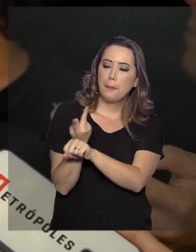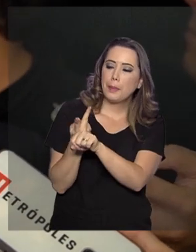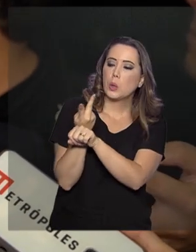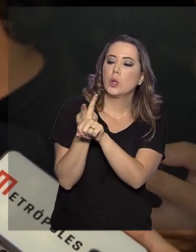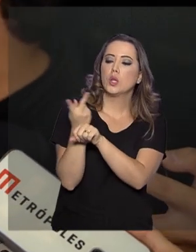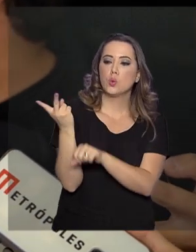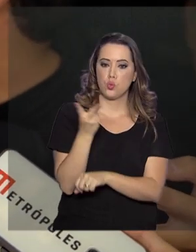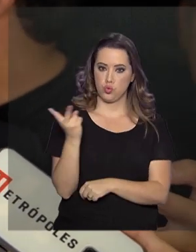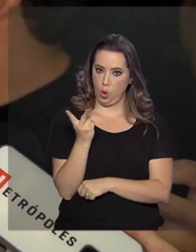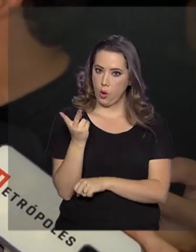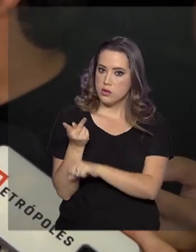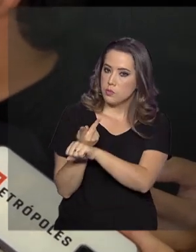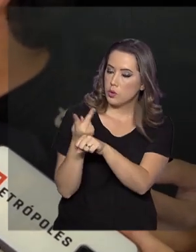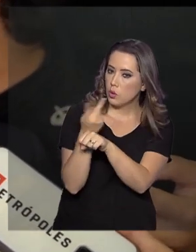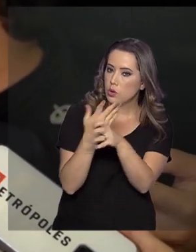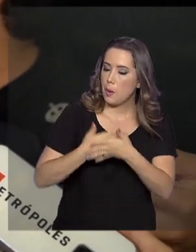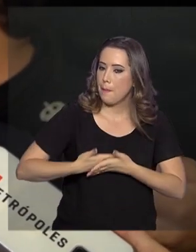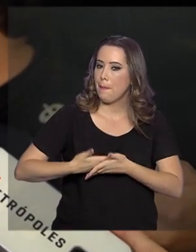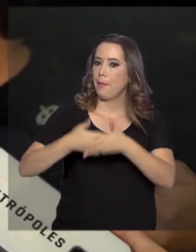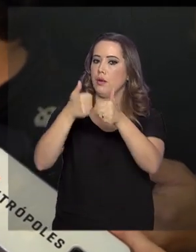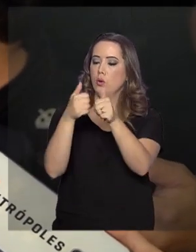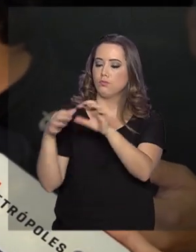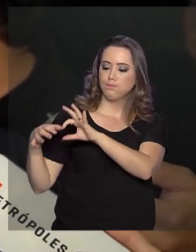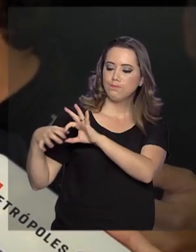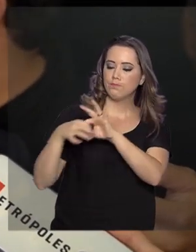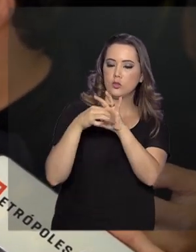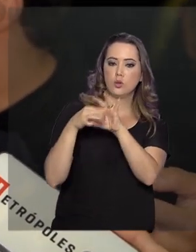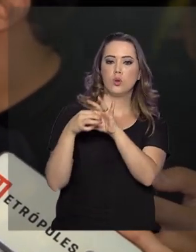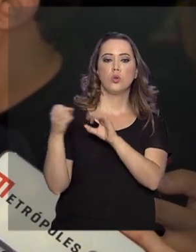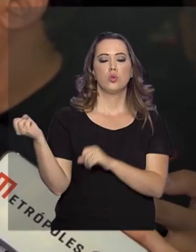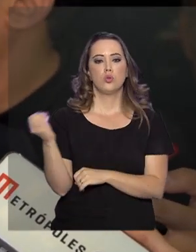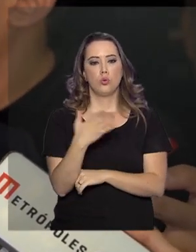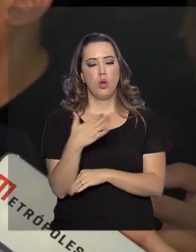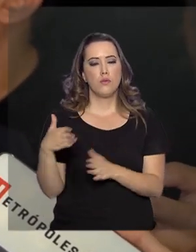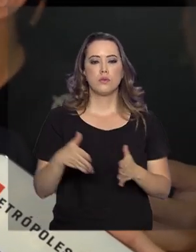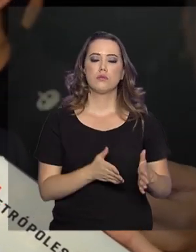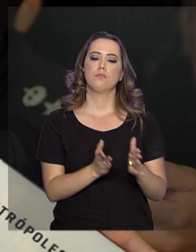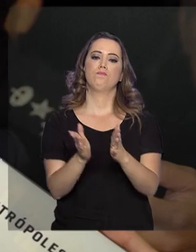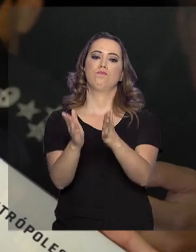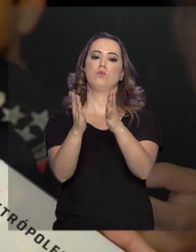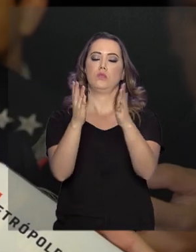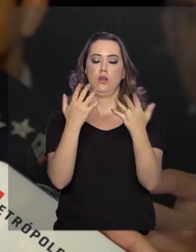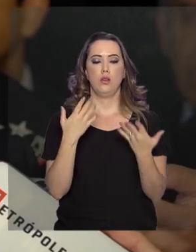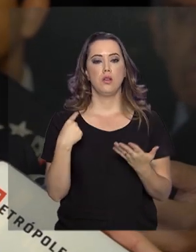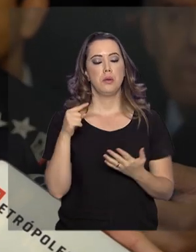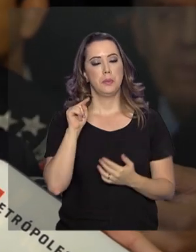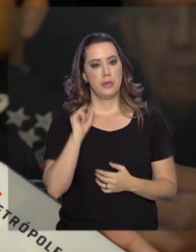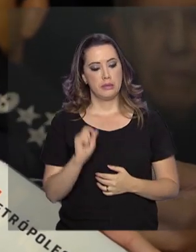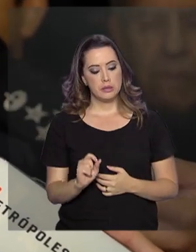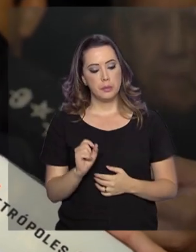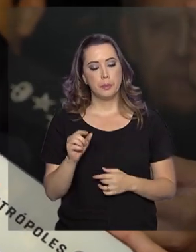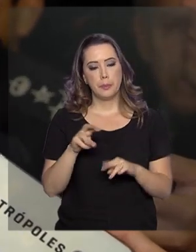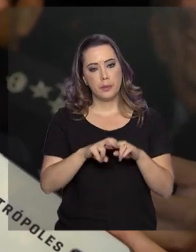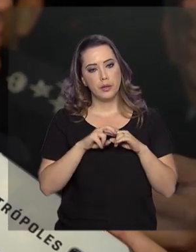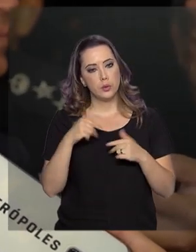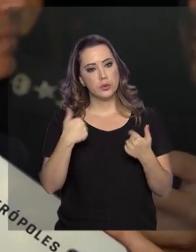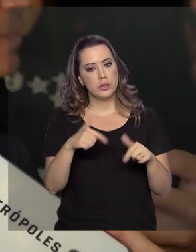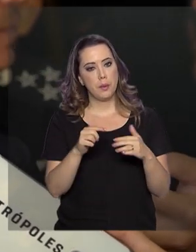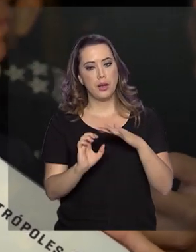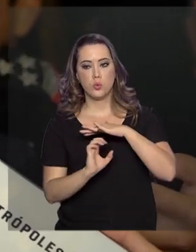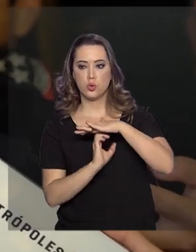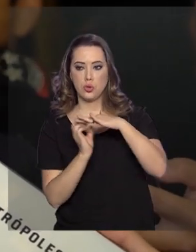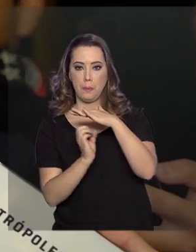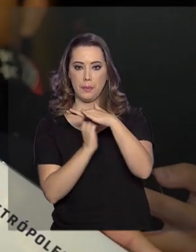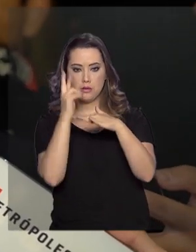melhores parcerias, de novos horizontes, para que, através das ações de empresários e